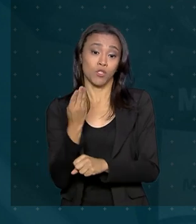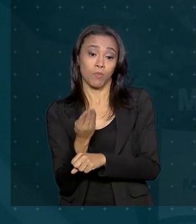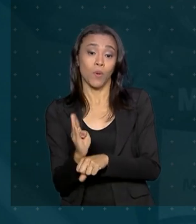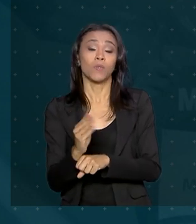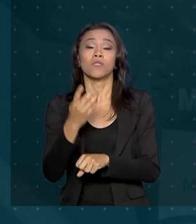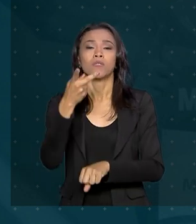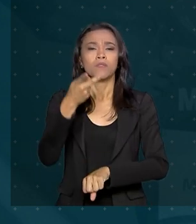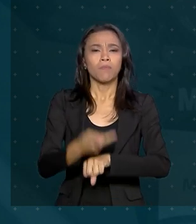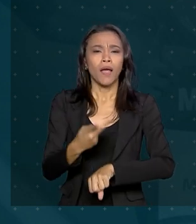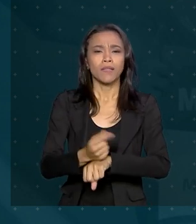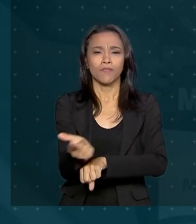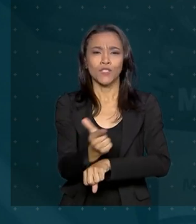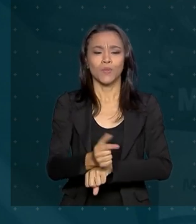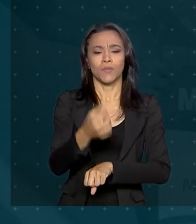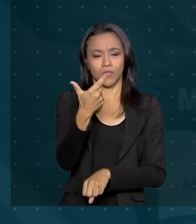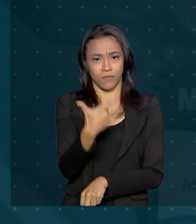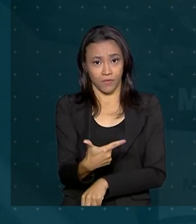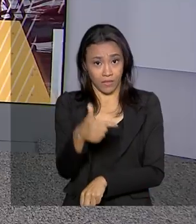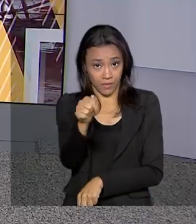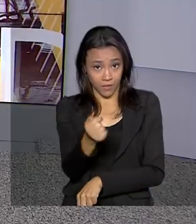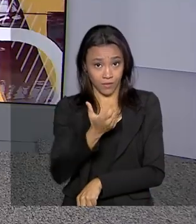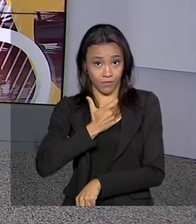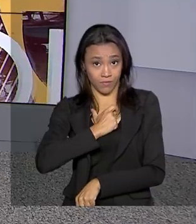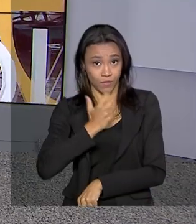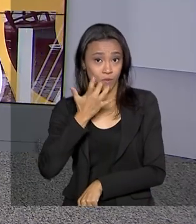de prata e 27 de ouro.